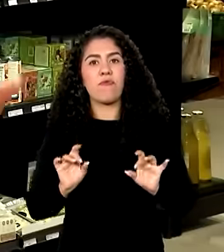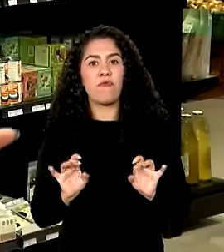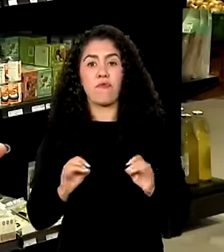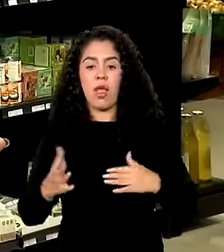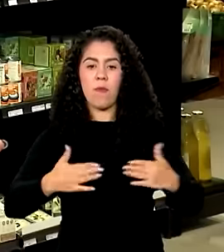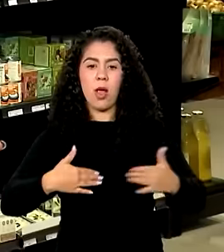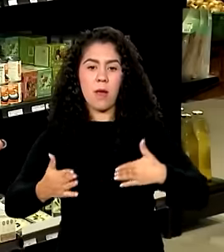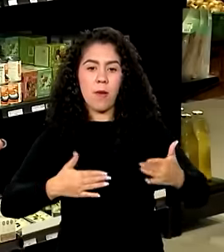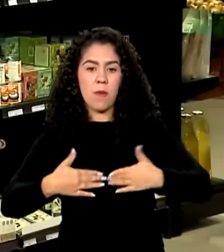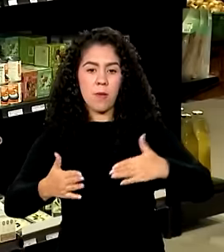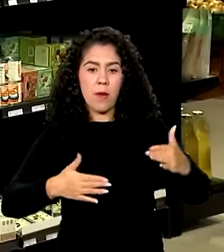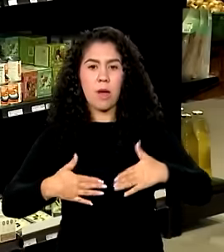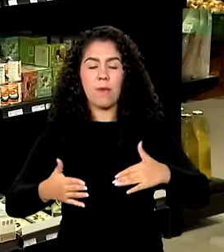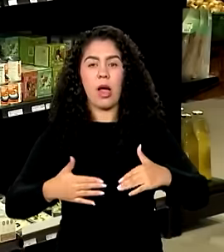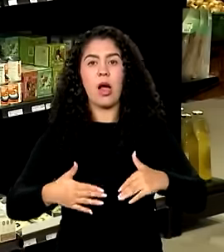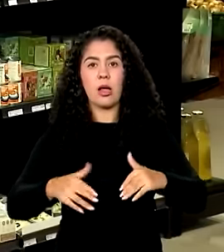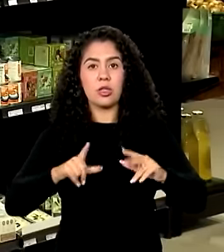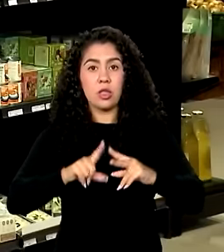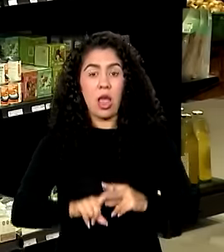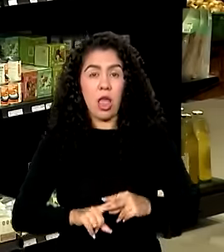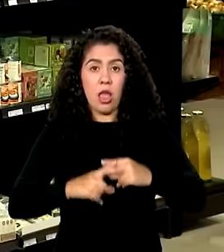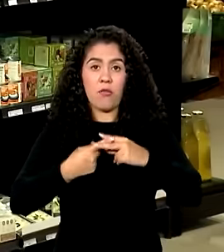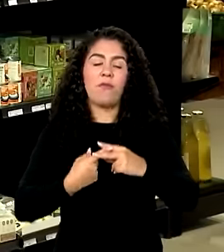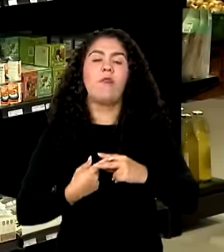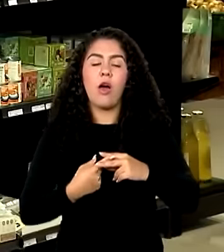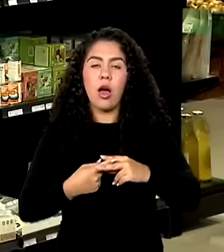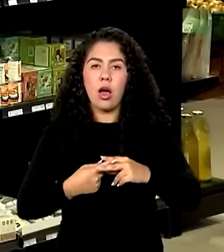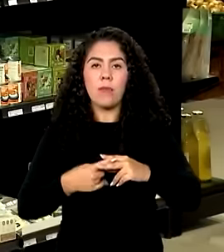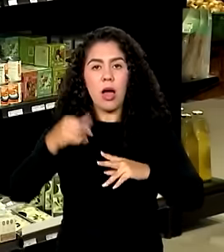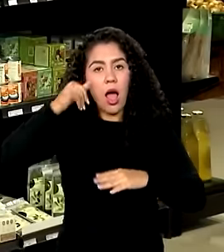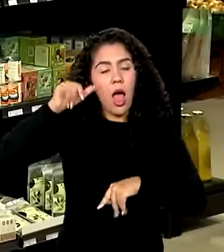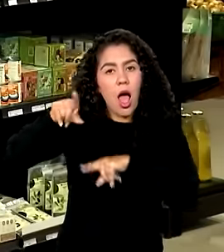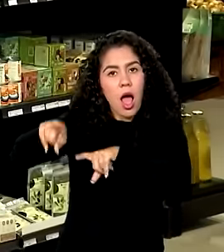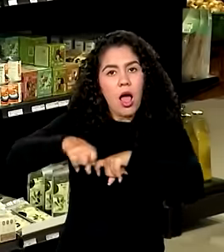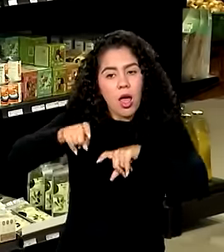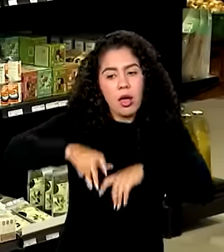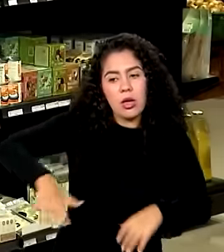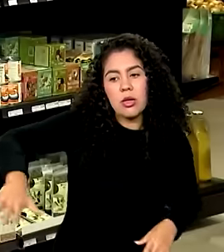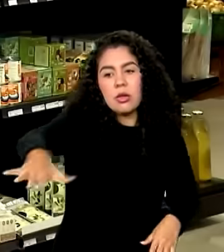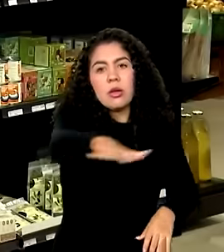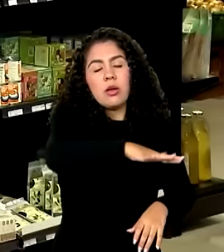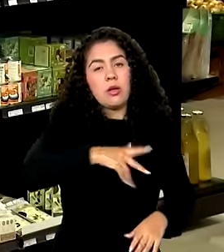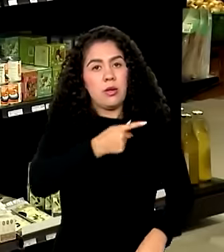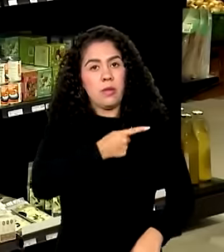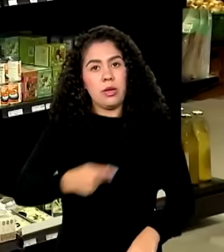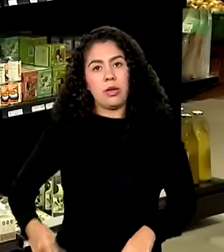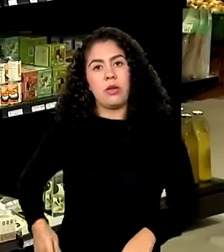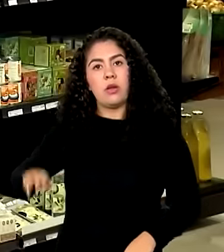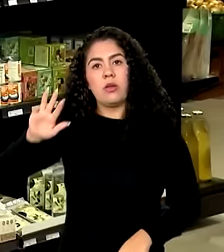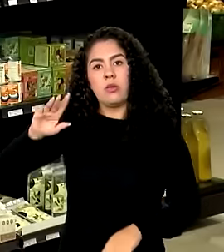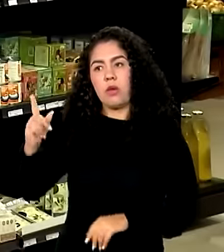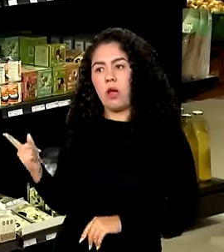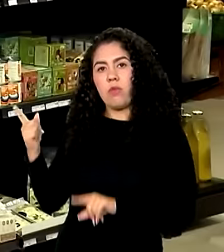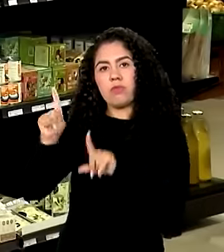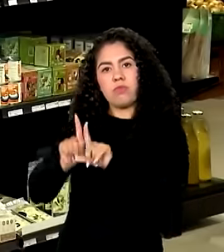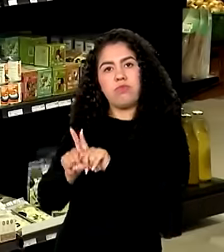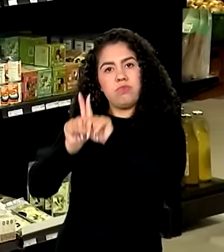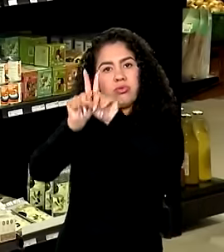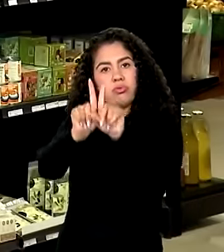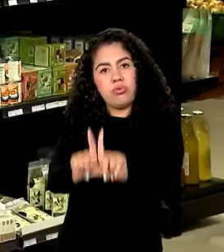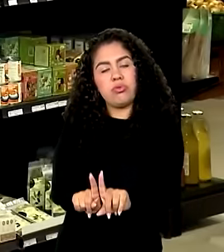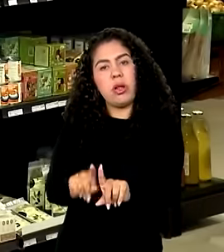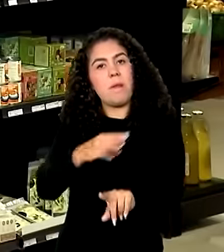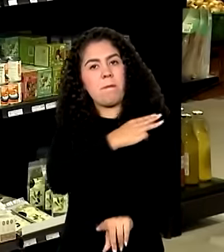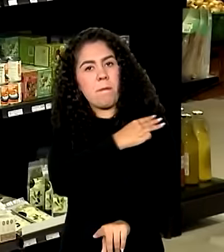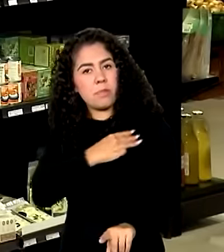assentamentos de reforma agrária em todo o país. O presidente Lula chegou aqui acompanhado de ministros e o encontro foi,